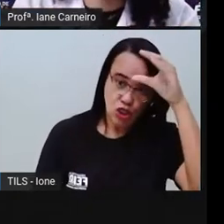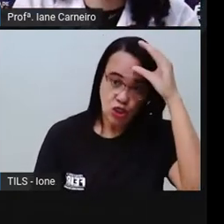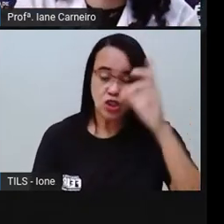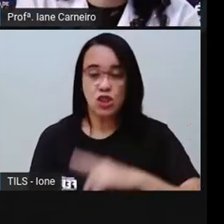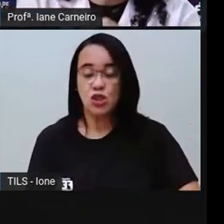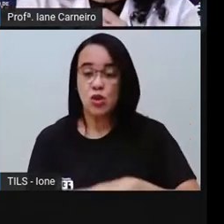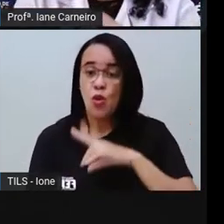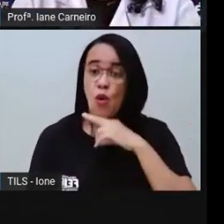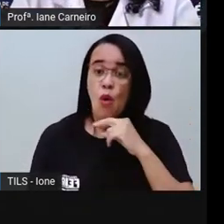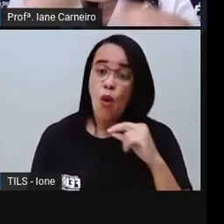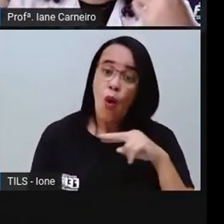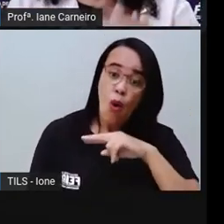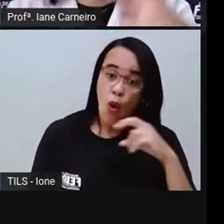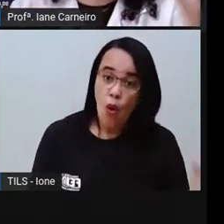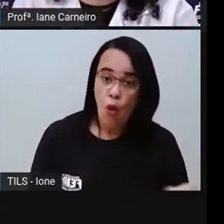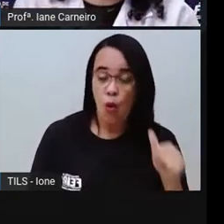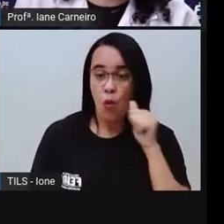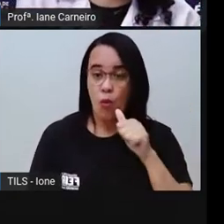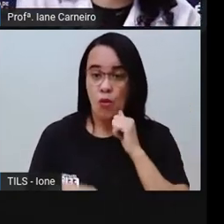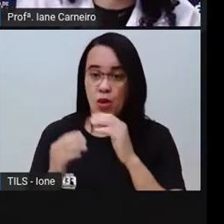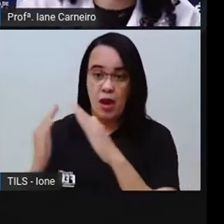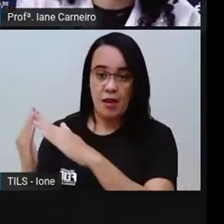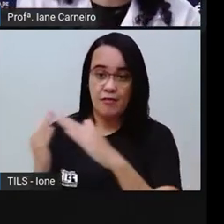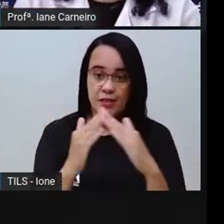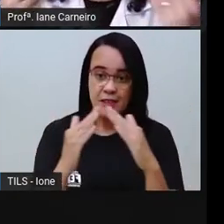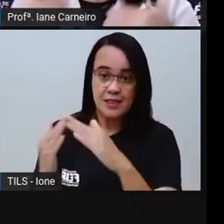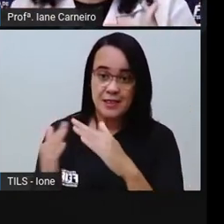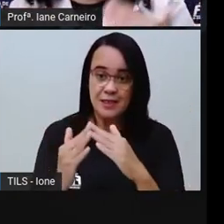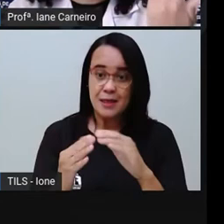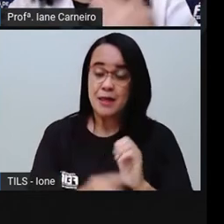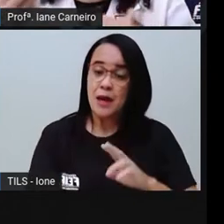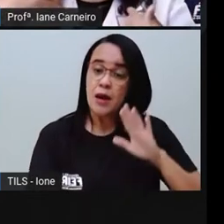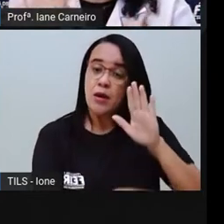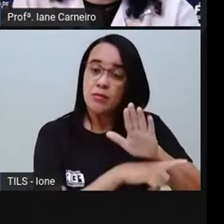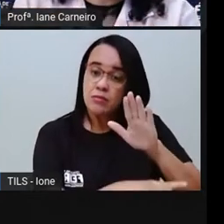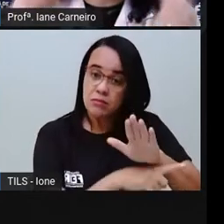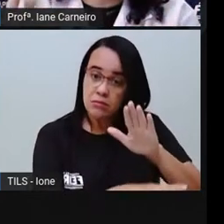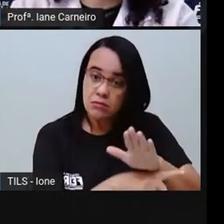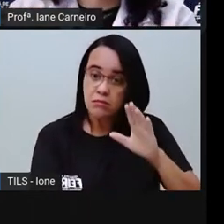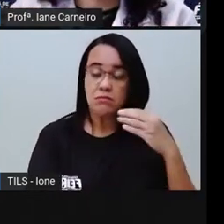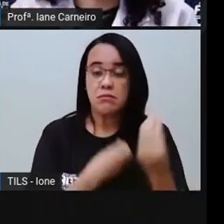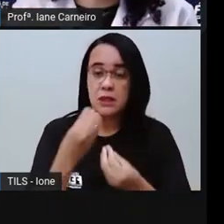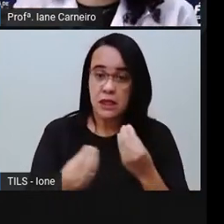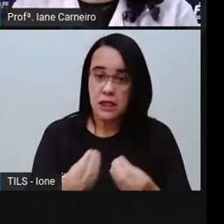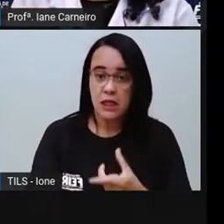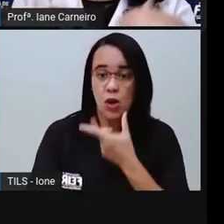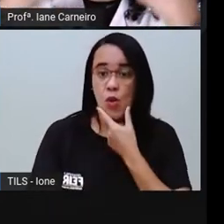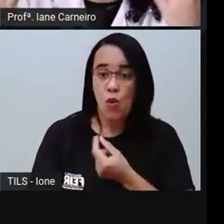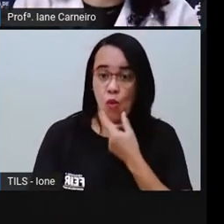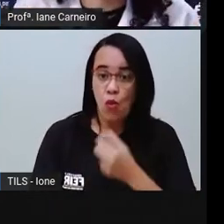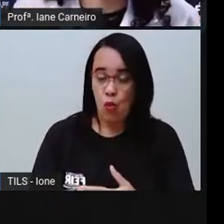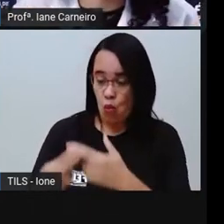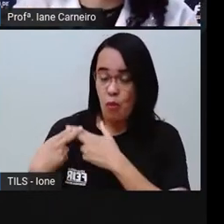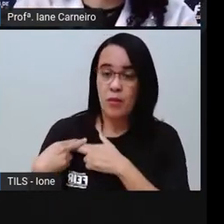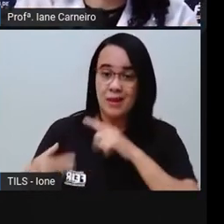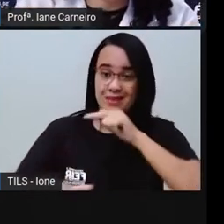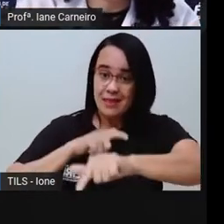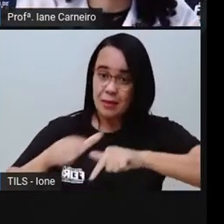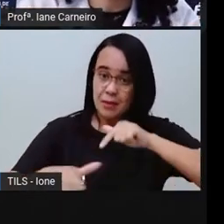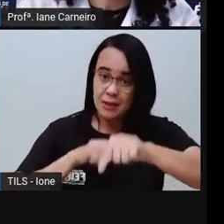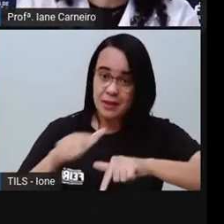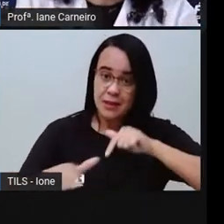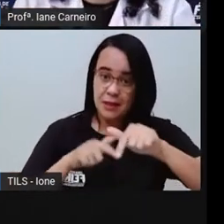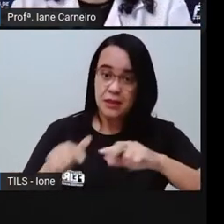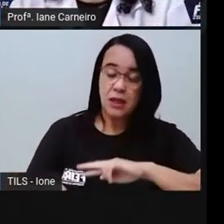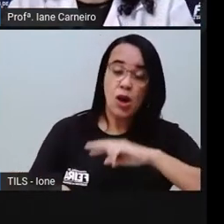crianças, né? Para a mãe e o pai irem trabalhar. Tem famílias que é o pai que fica cuidando dos filhos enquanto a mãe vai trabalhar,